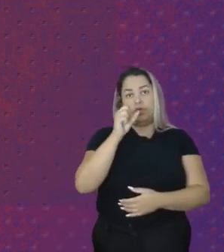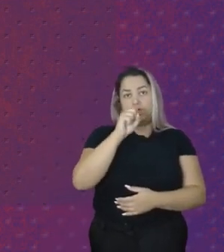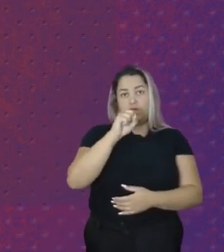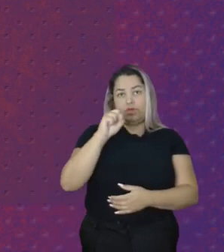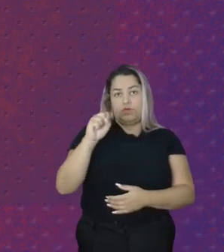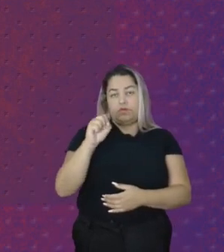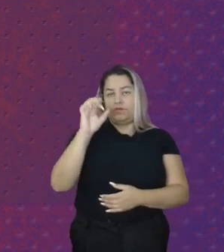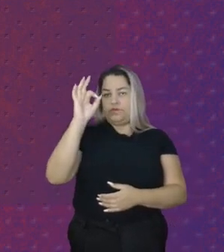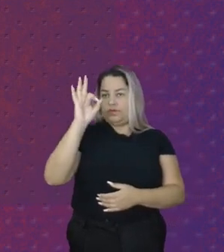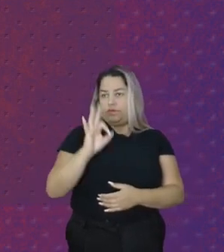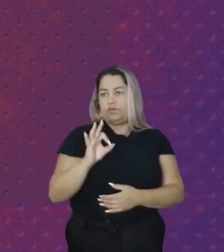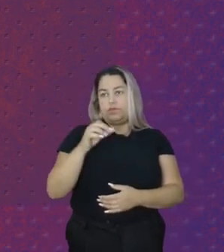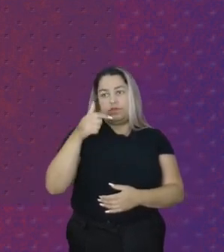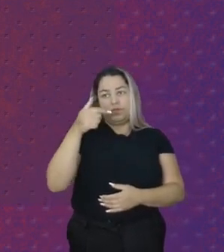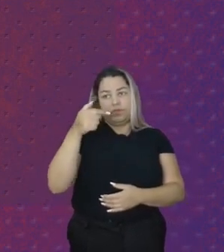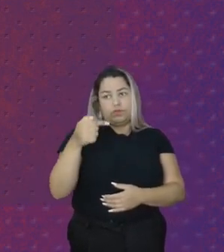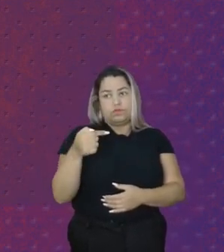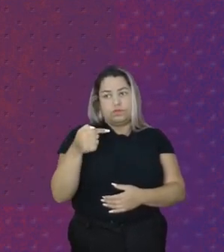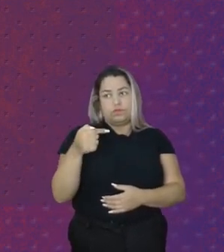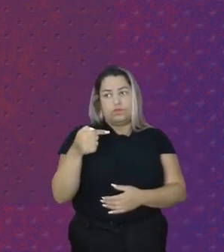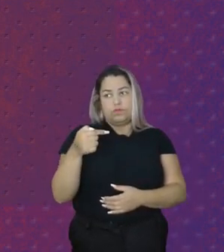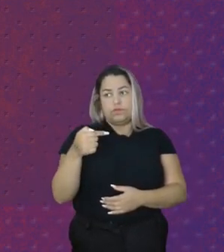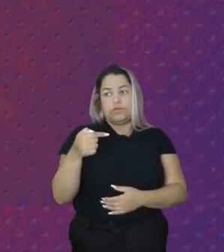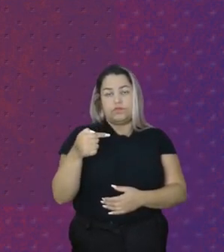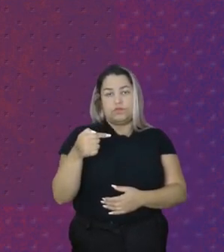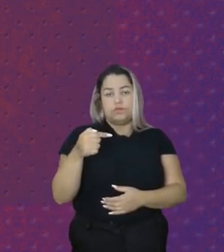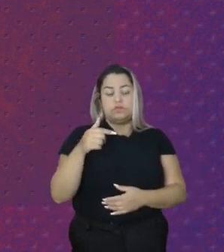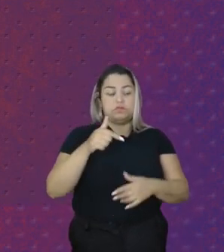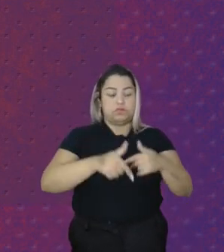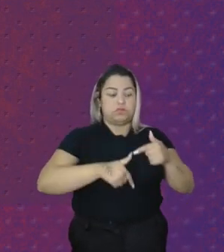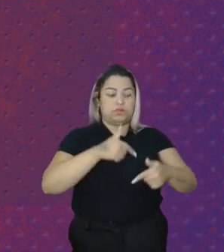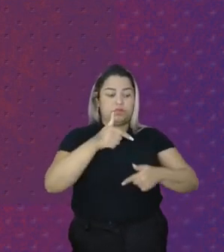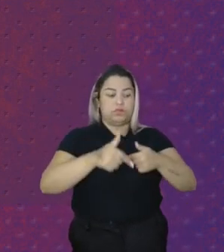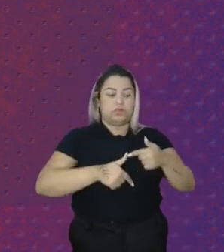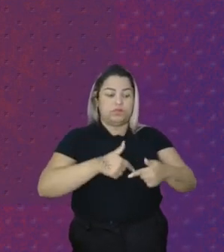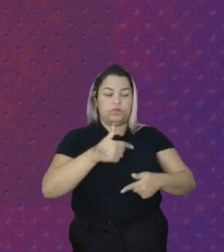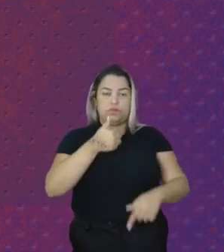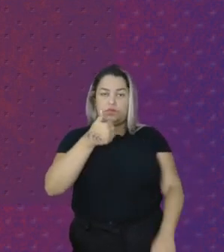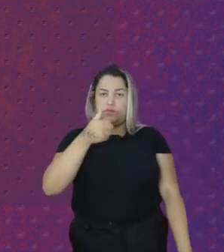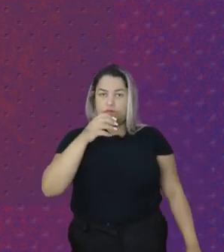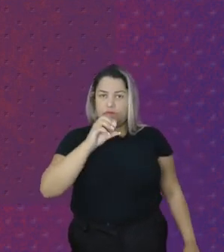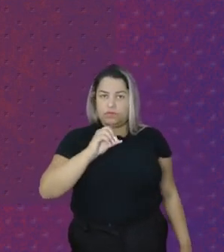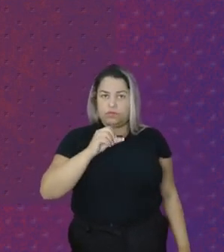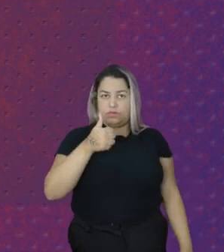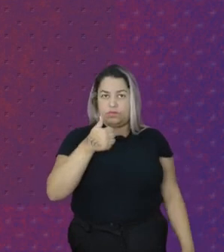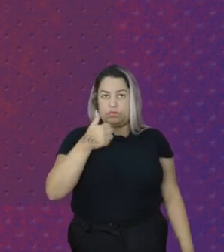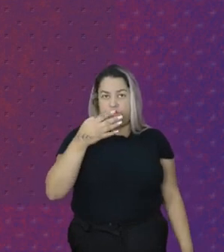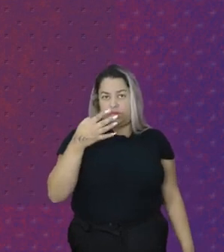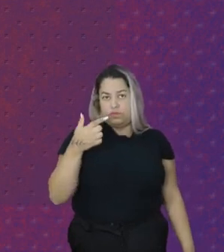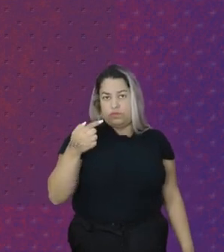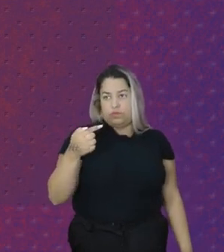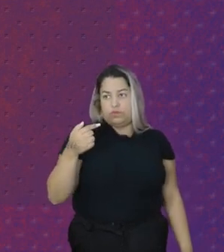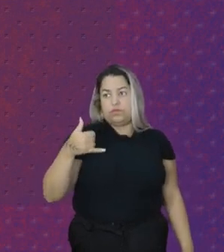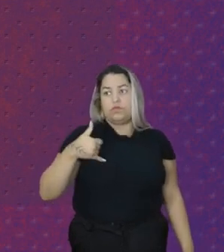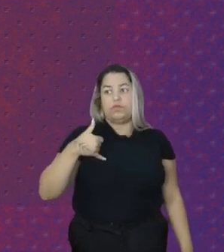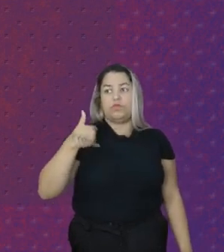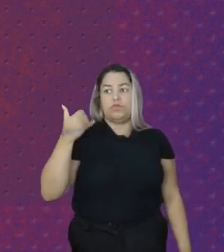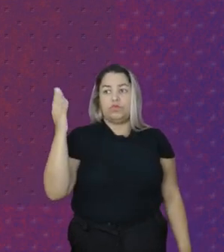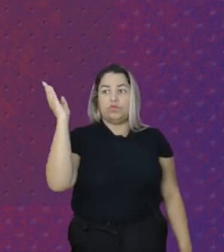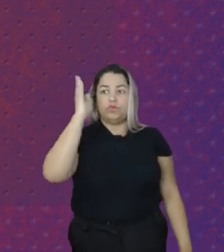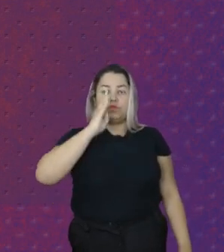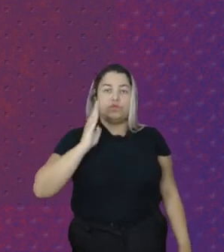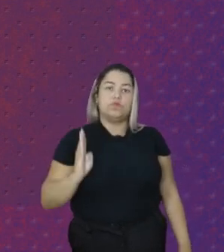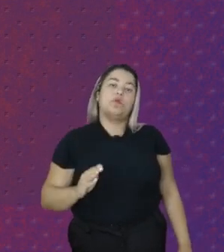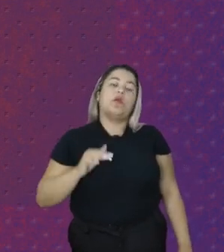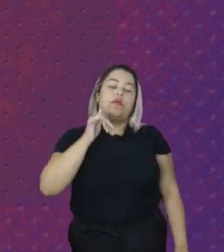,7% Dos trabalhadores Domésticos Entre 10 E 17 Anos No Brasil Eram